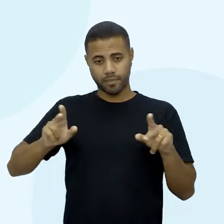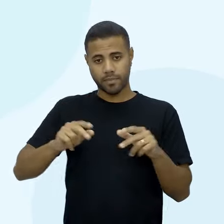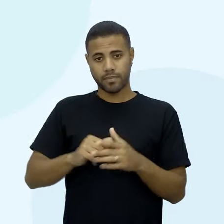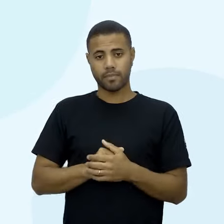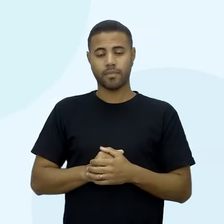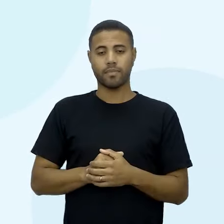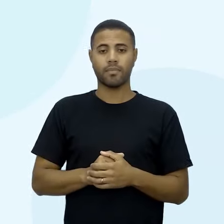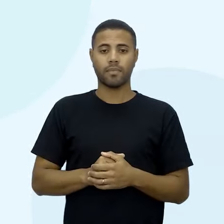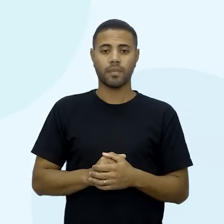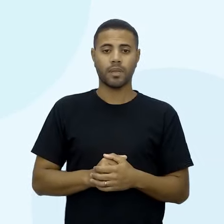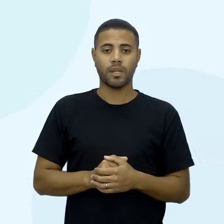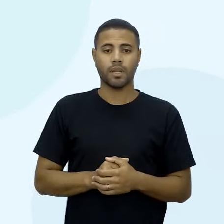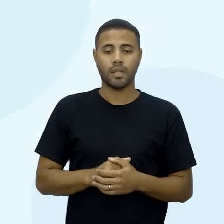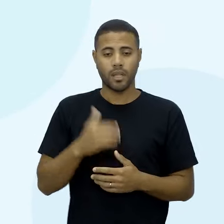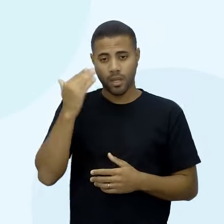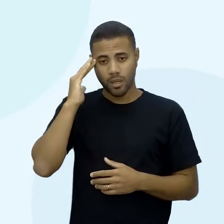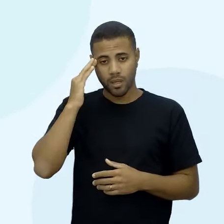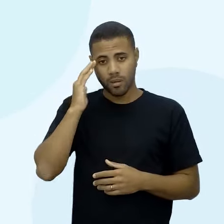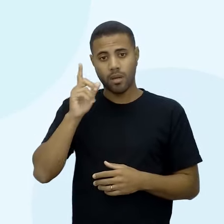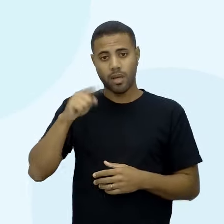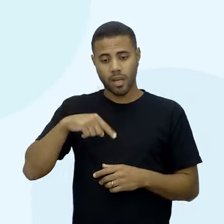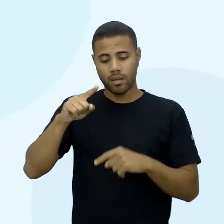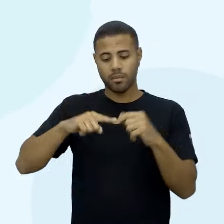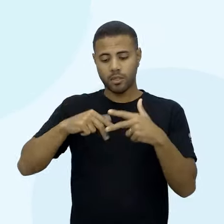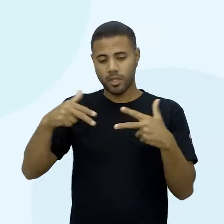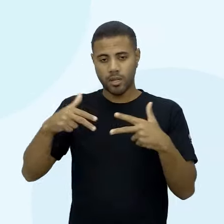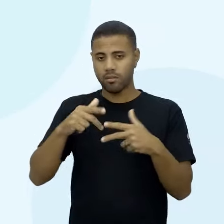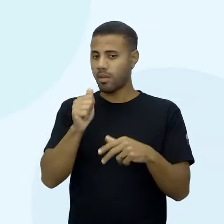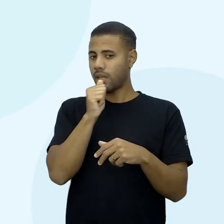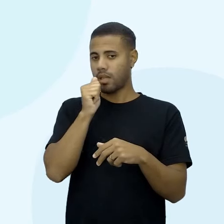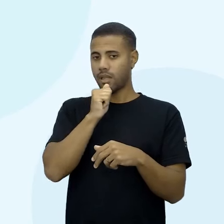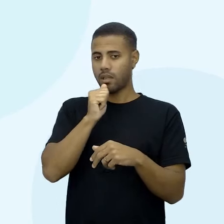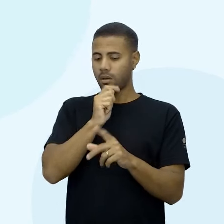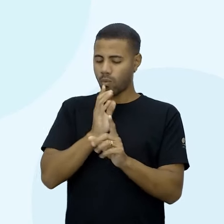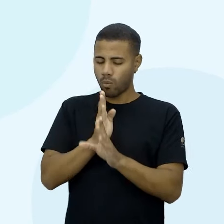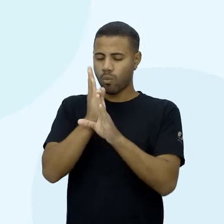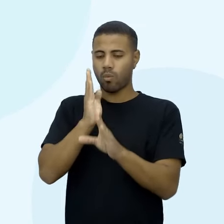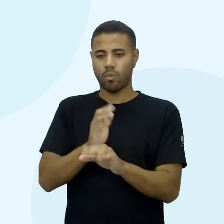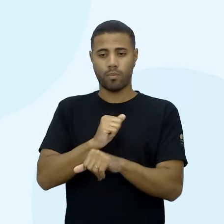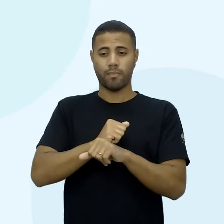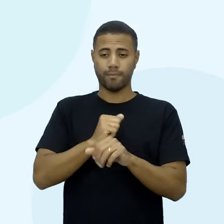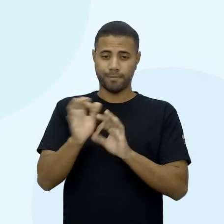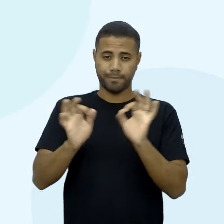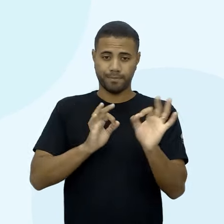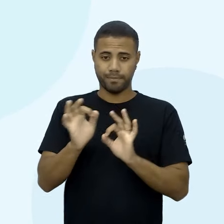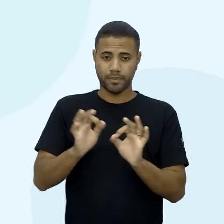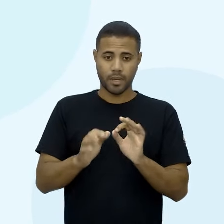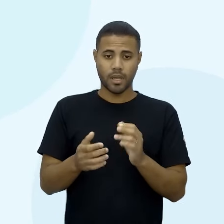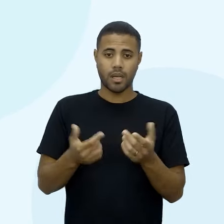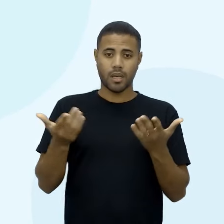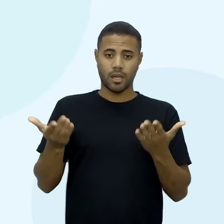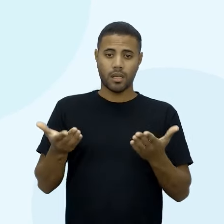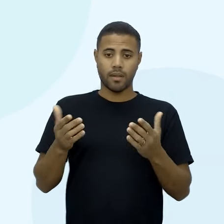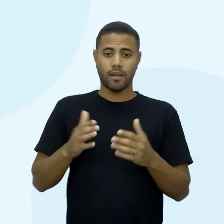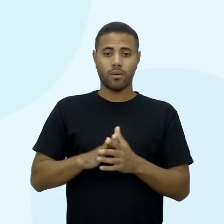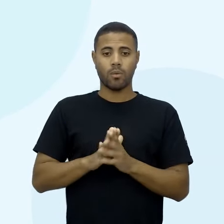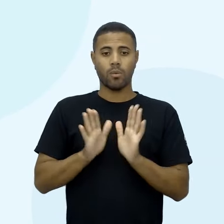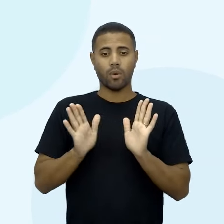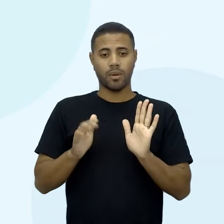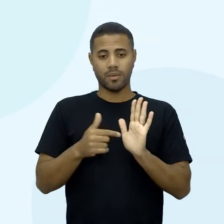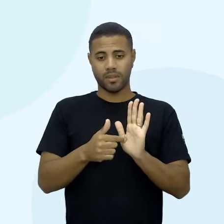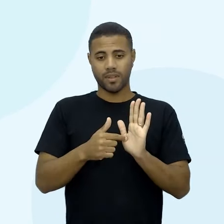tudo bem? Então, deu para entender? Então, esse é o objeto desconhecido aí que a gente vai encontrar. Ah, chegou. Esse é o famoso